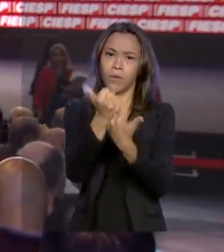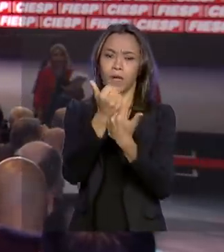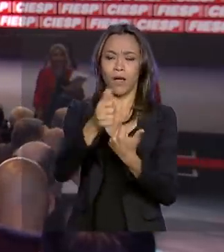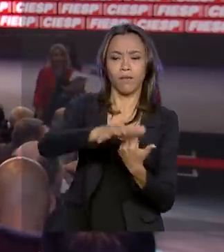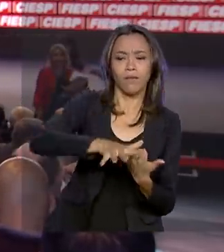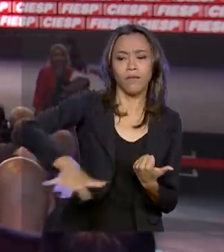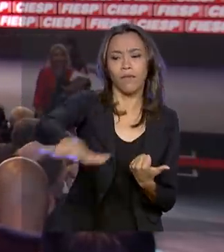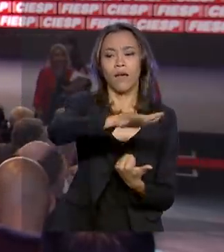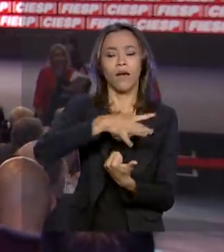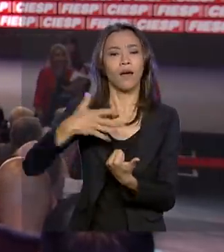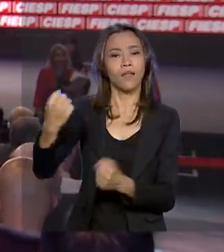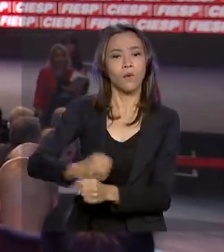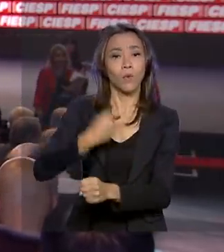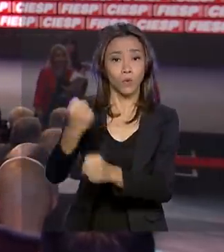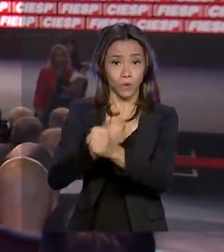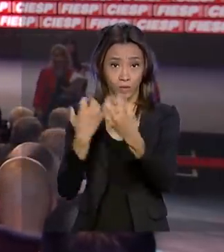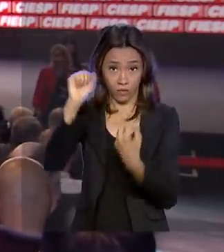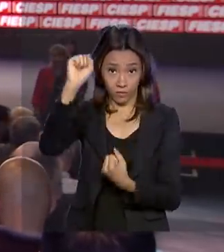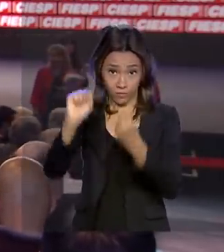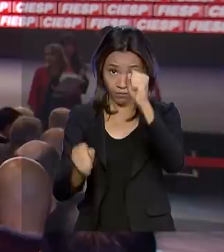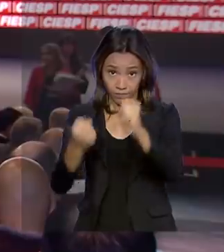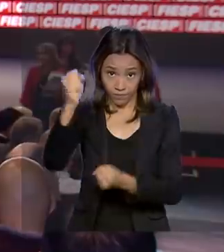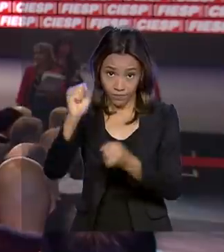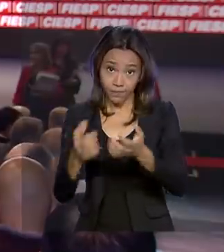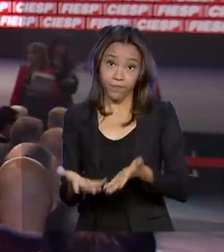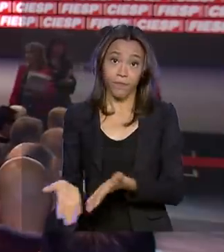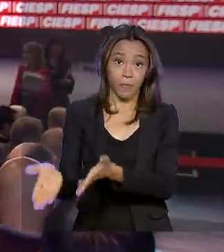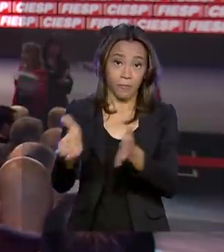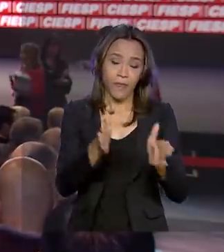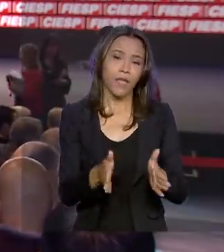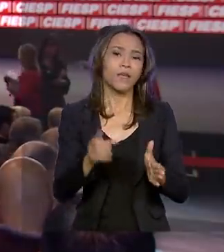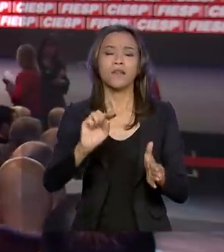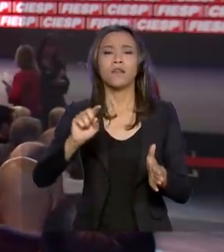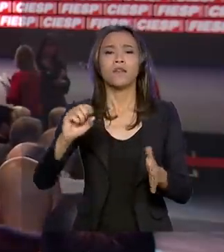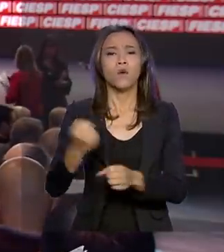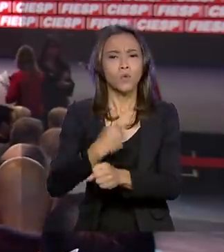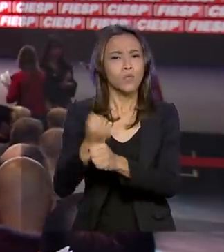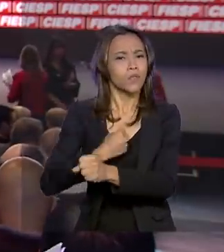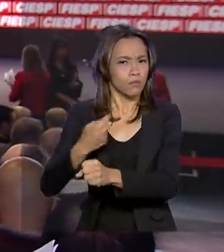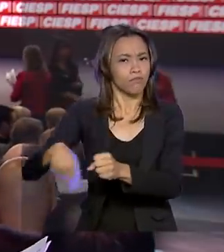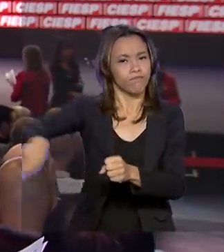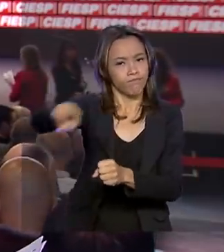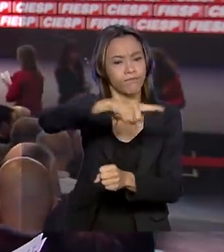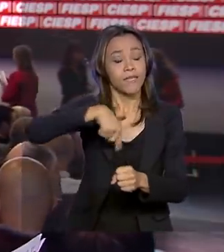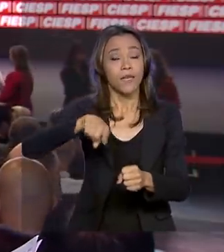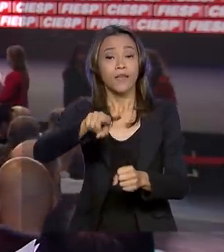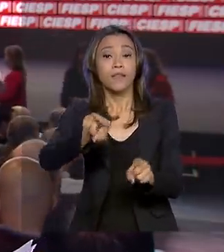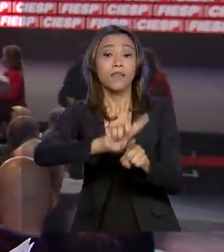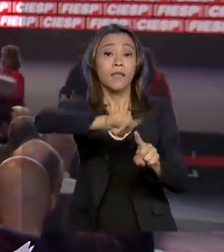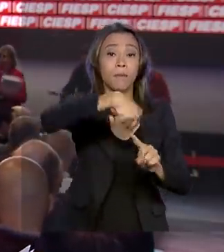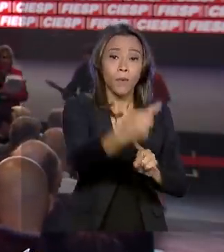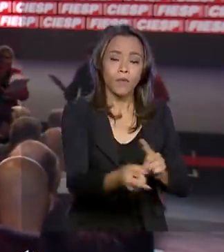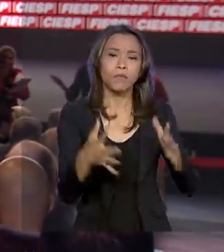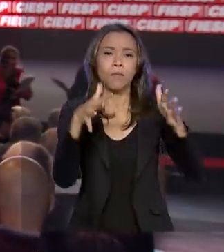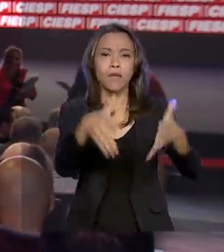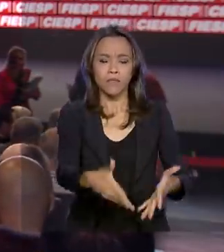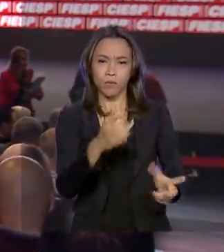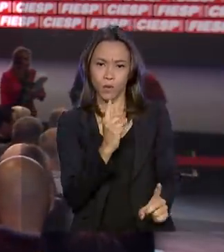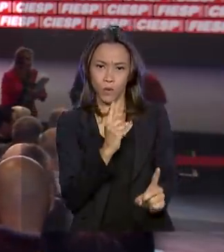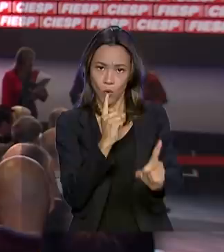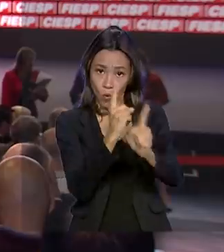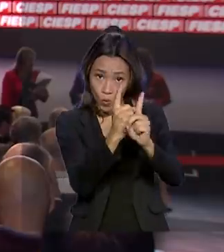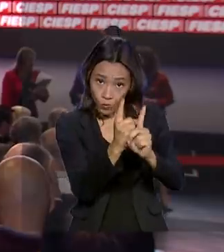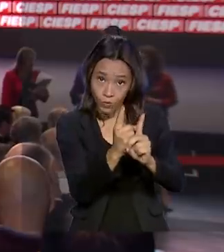civil. E depois deste evento, o vice-presidente da República, Hamilton Mourão, participa de um encontro na Câmara de Comércio Árabe